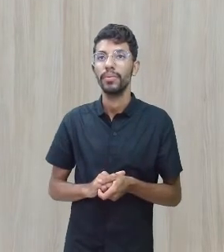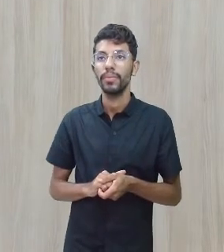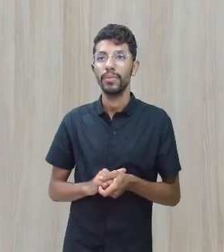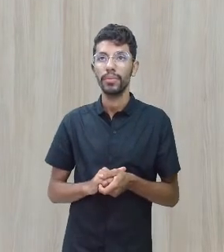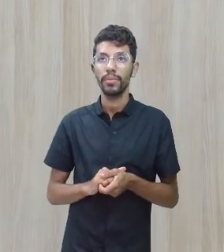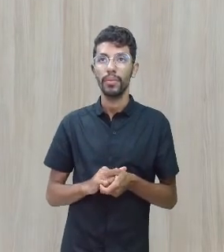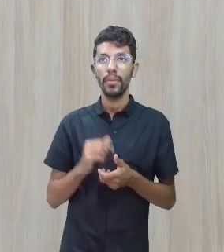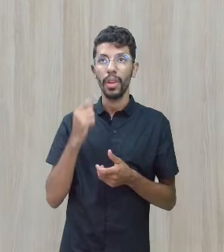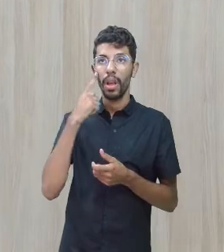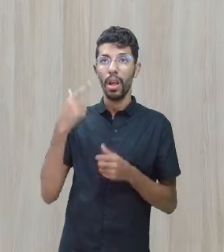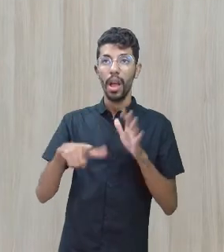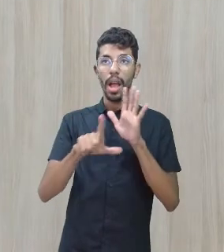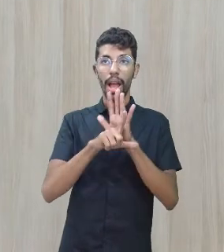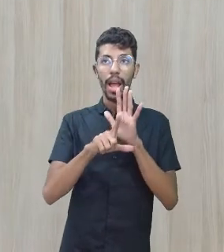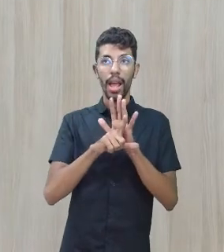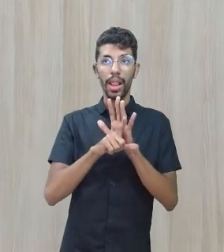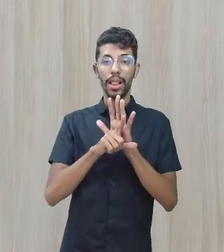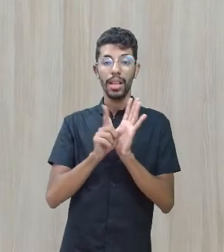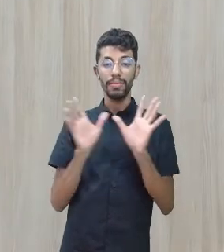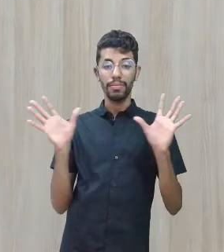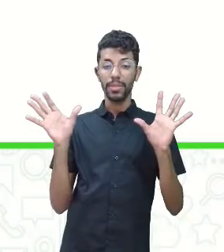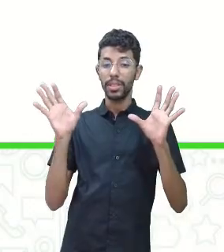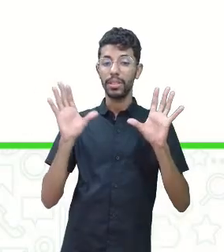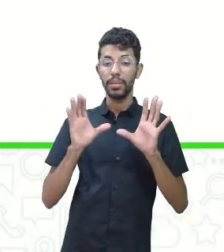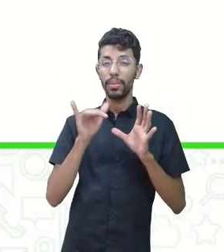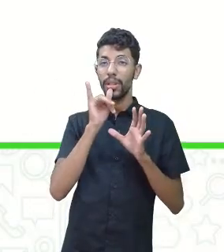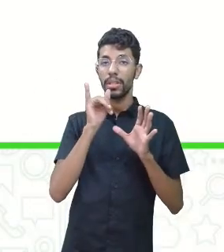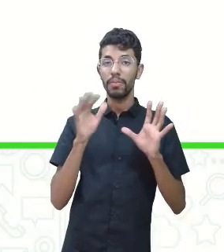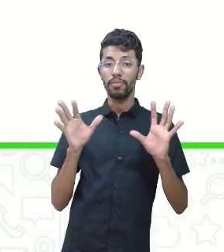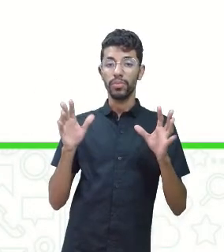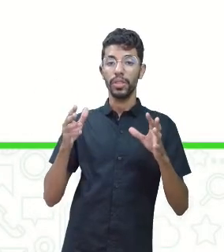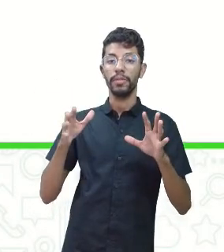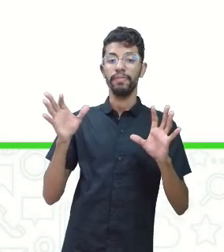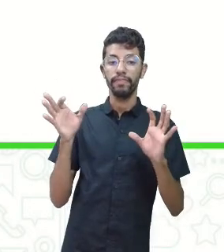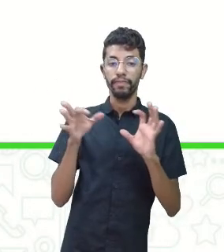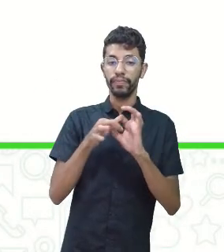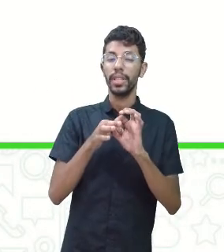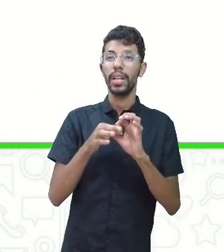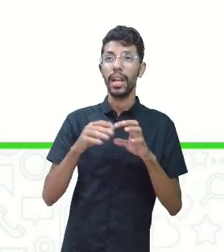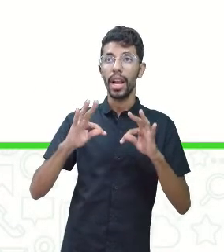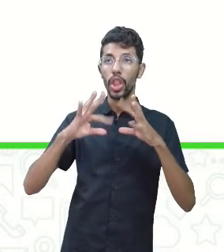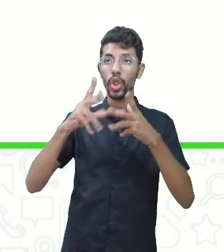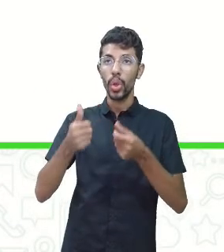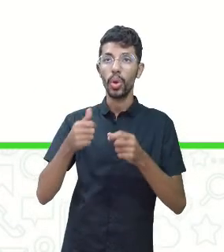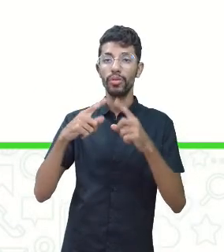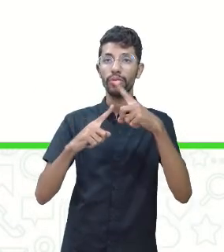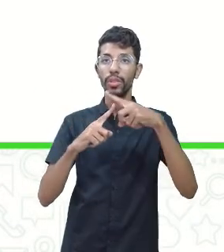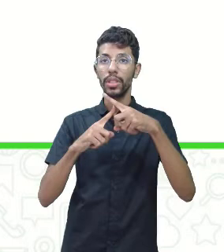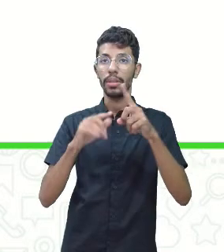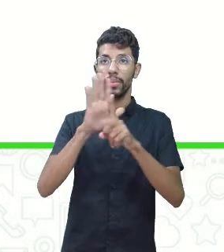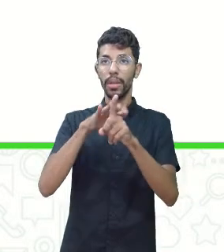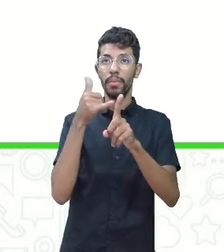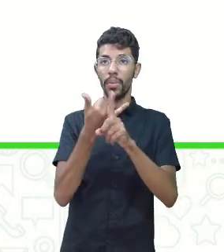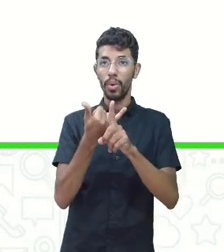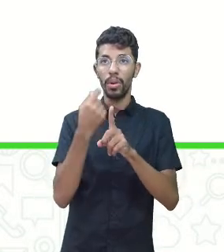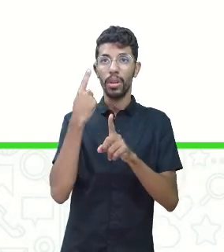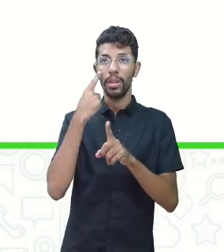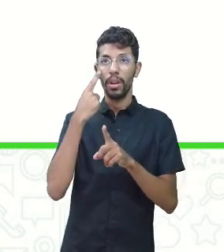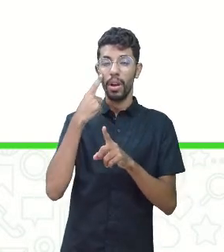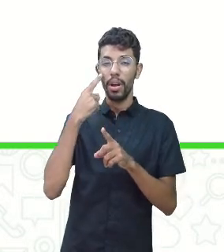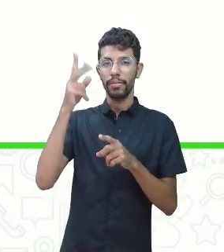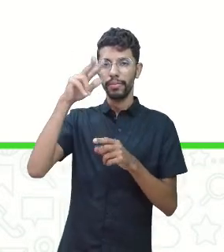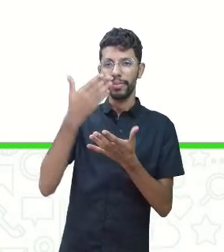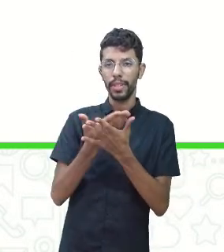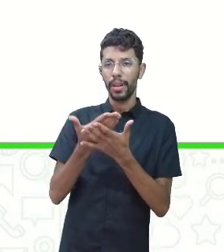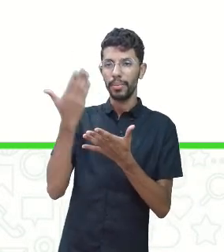A lei abrange todos os tipos de bullying. Lembra da aula passada? Nós falamos de quatro tipos de bullying. O